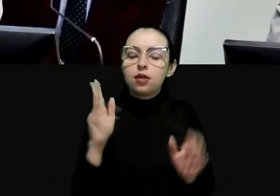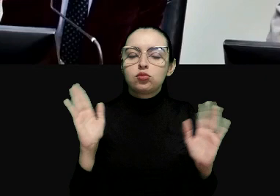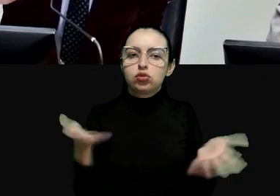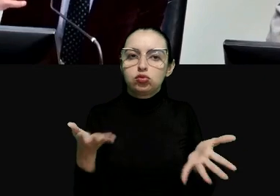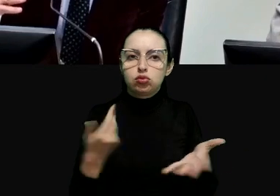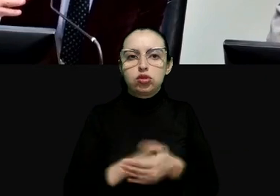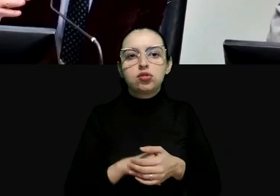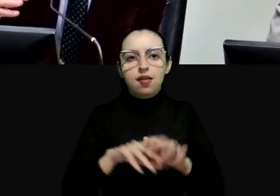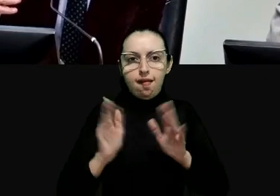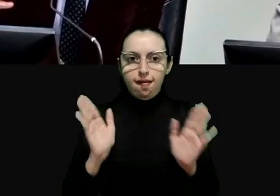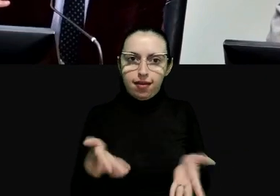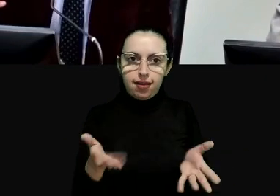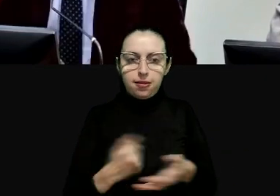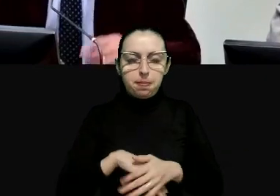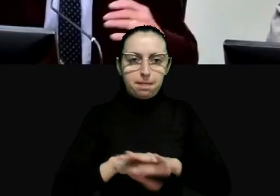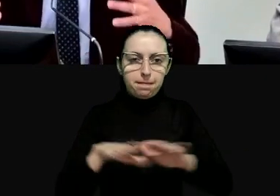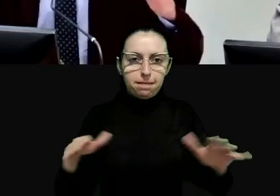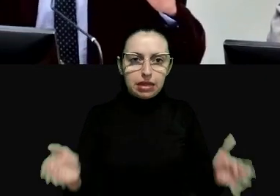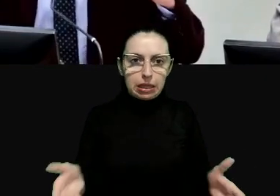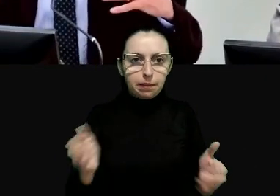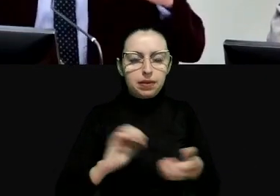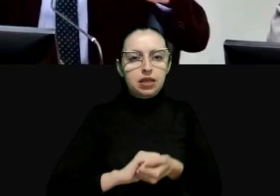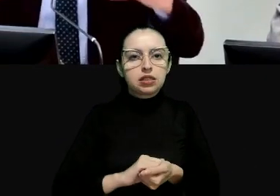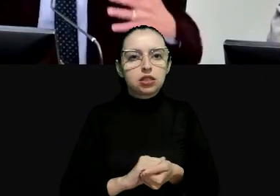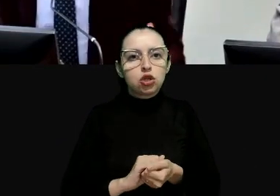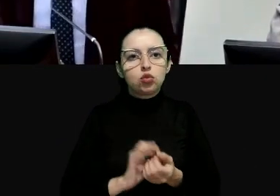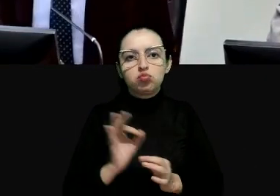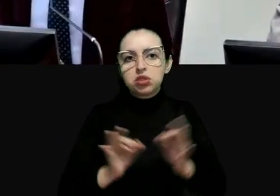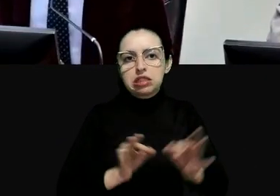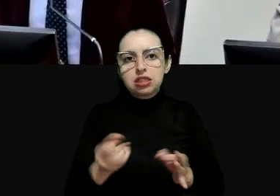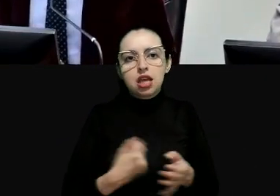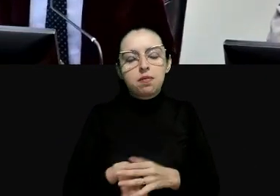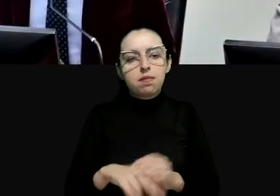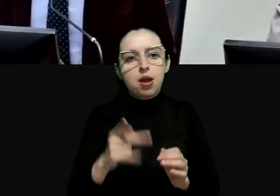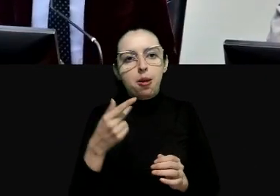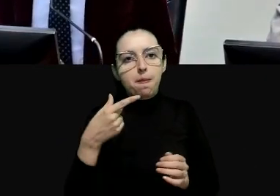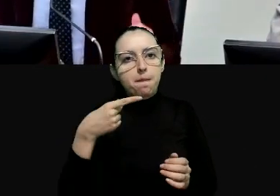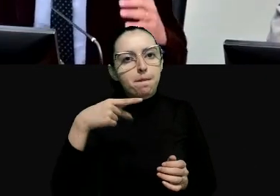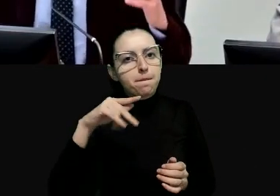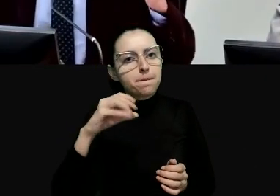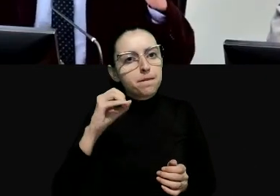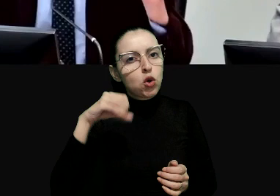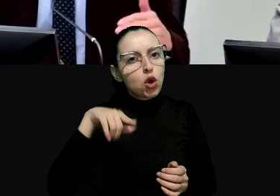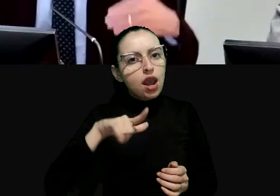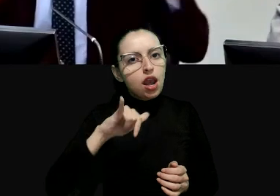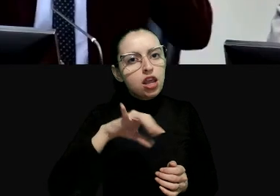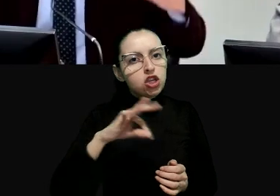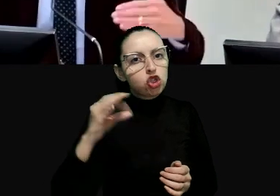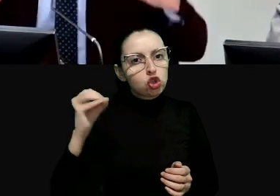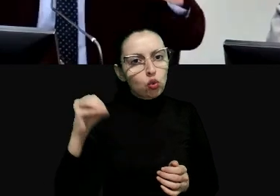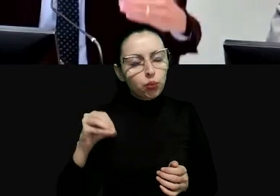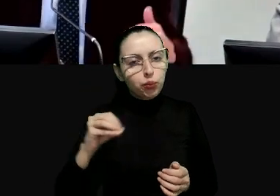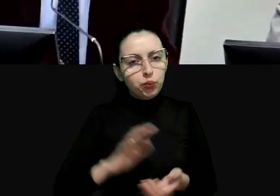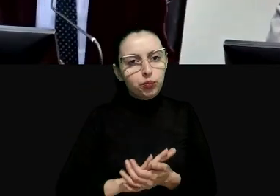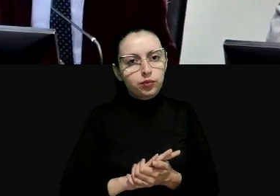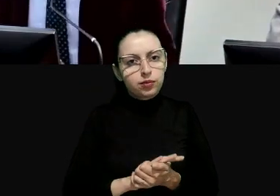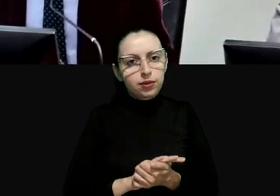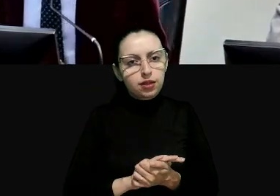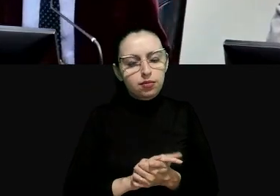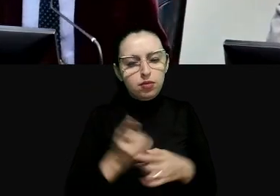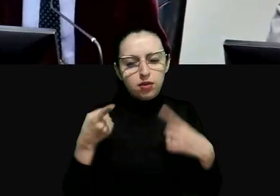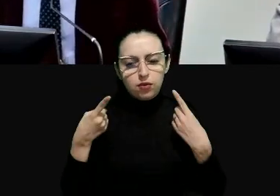estes dificuldades é dizer o sistema jurídico se mete no processo social